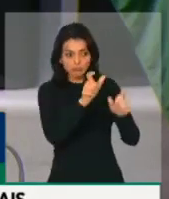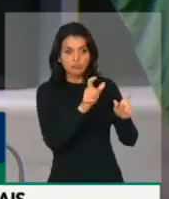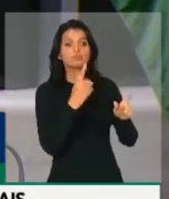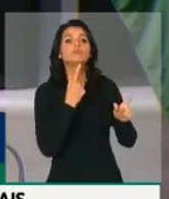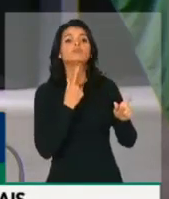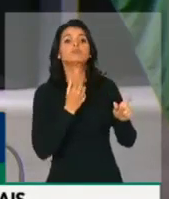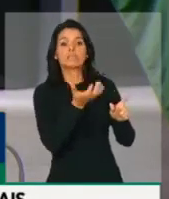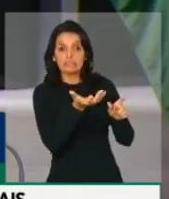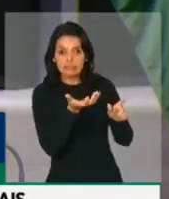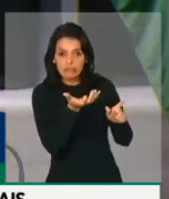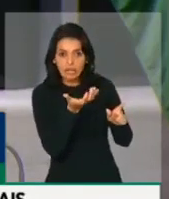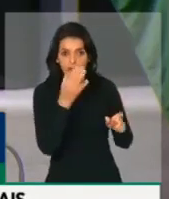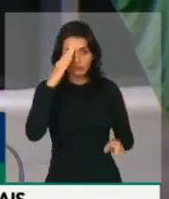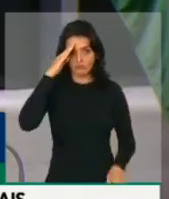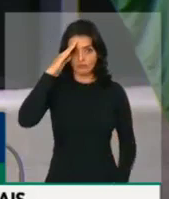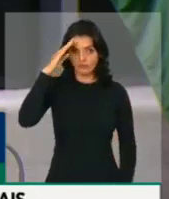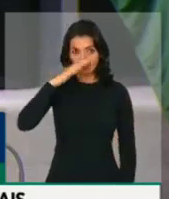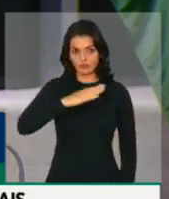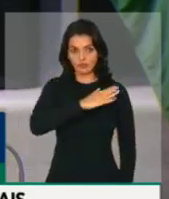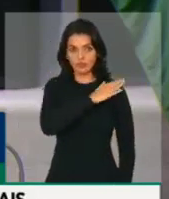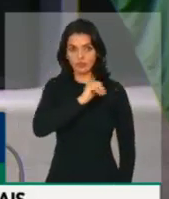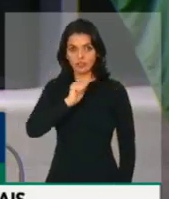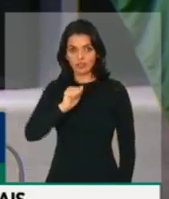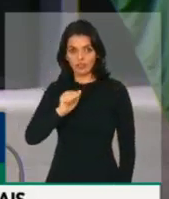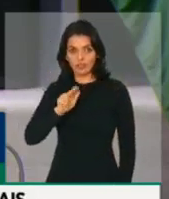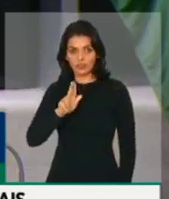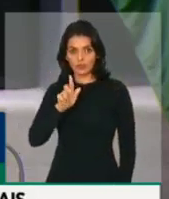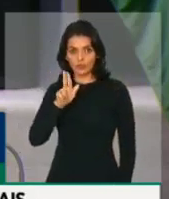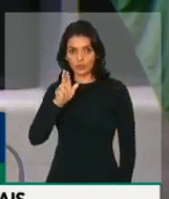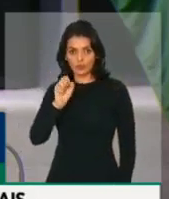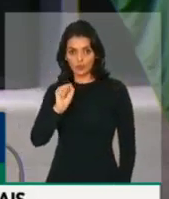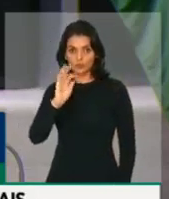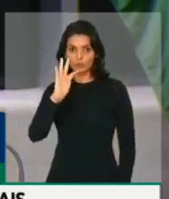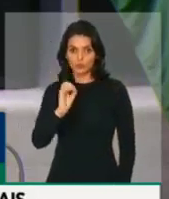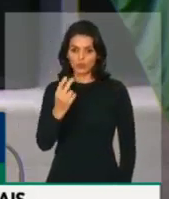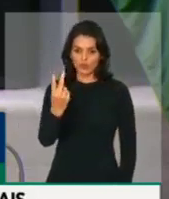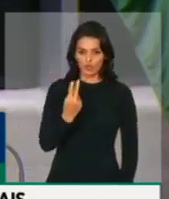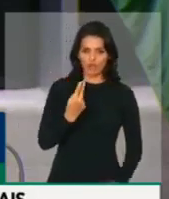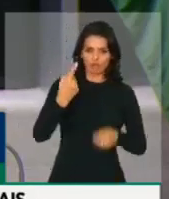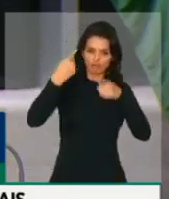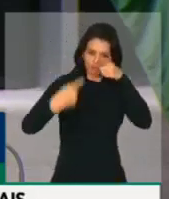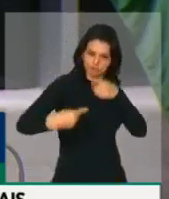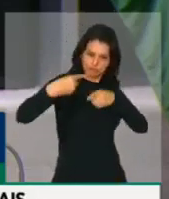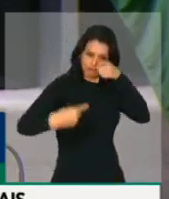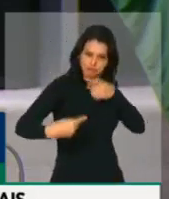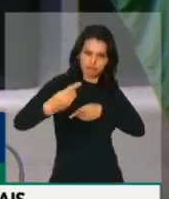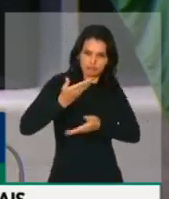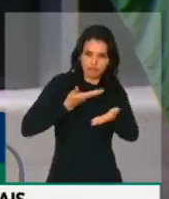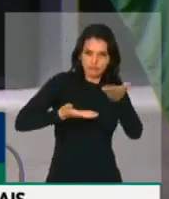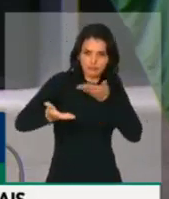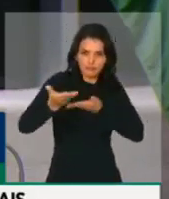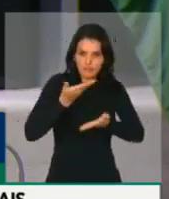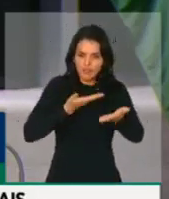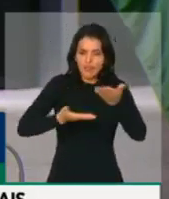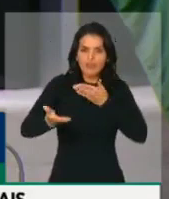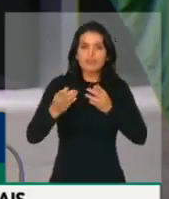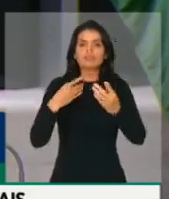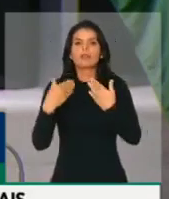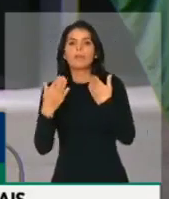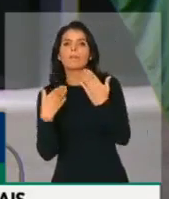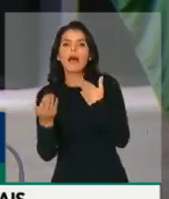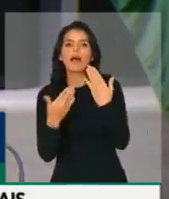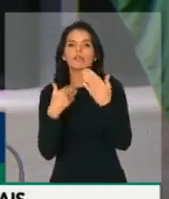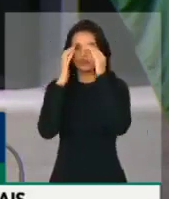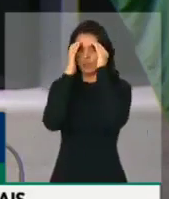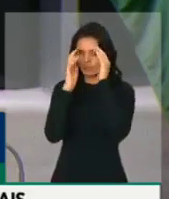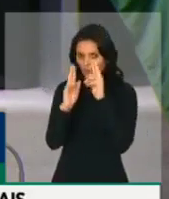capitão Augusto, com quem travo sempre debates muito respeitosos e importantes nessa casa e democráticos na área